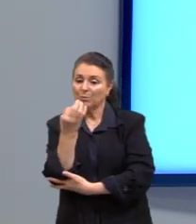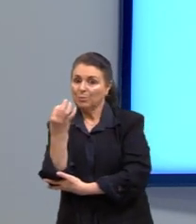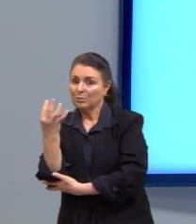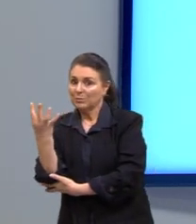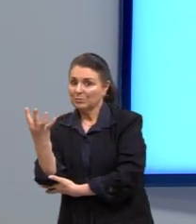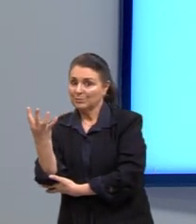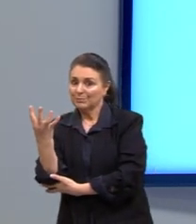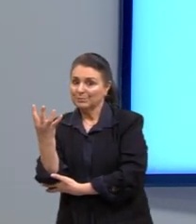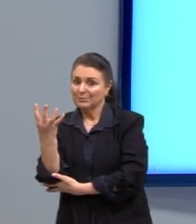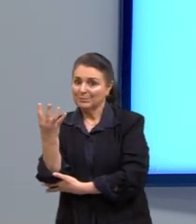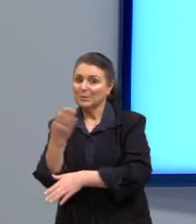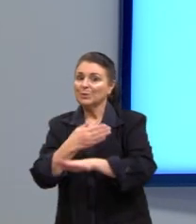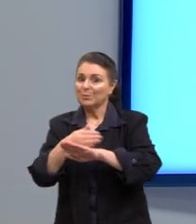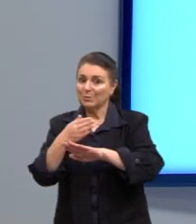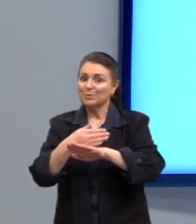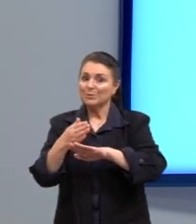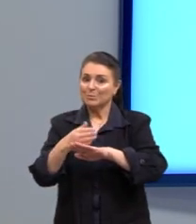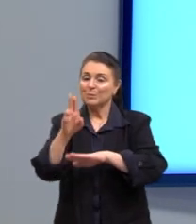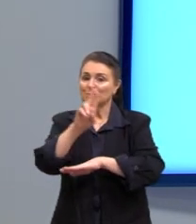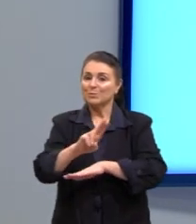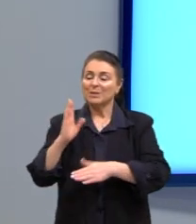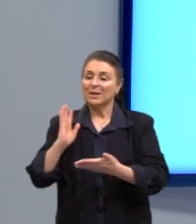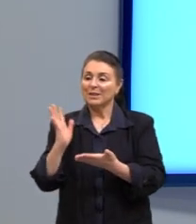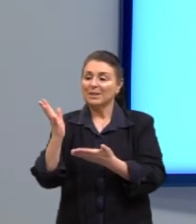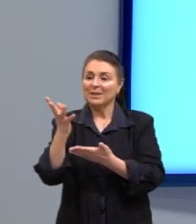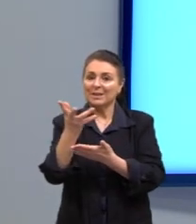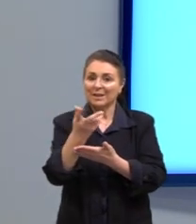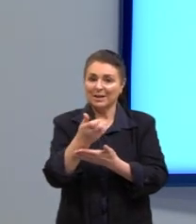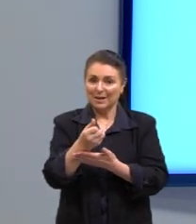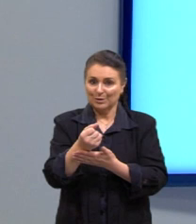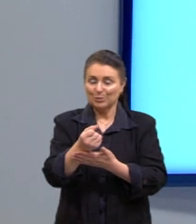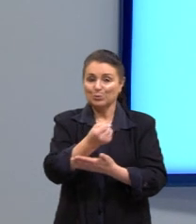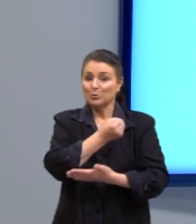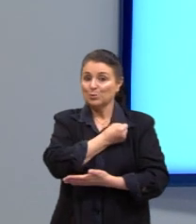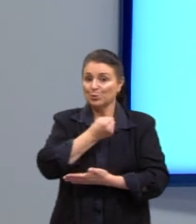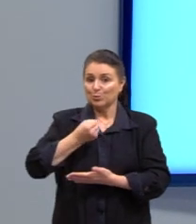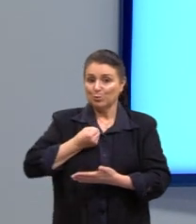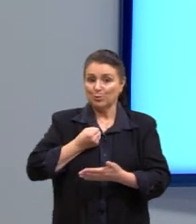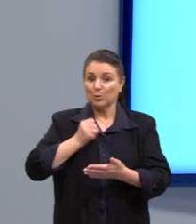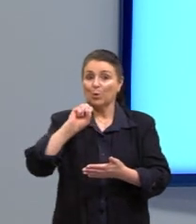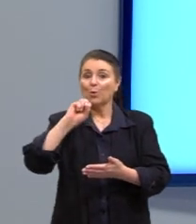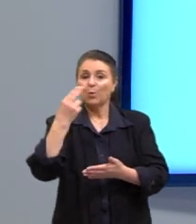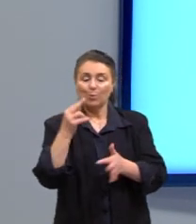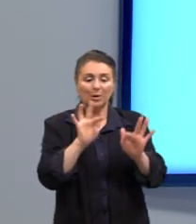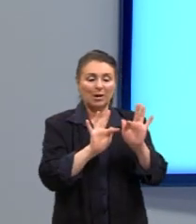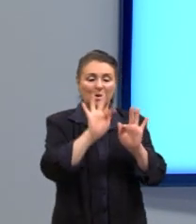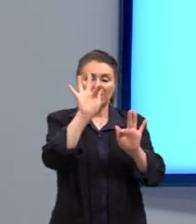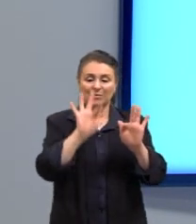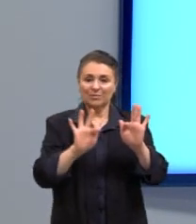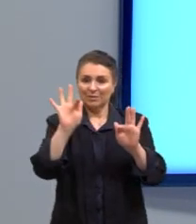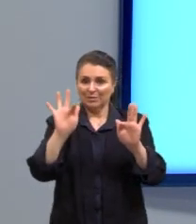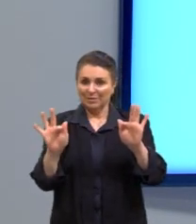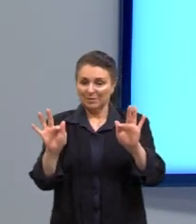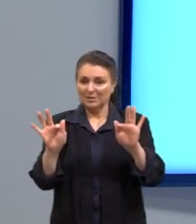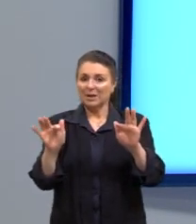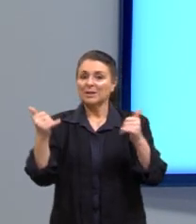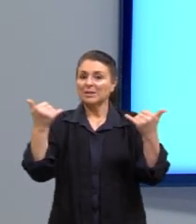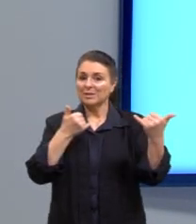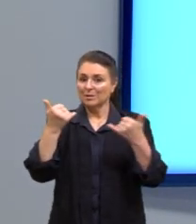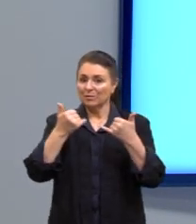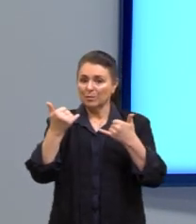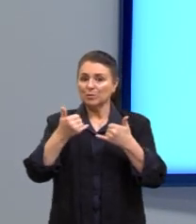costumamos trabalhar ali com dados numéricos. Ou, então, com a frequência com a qual as informações se